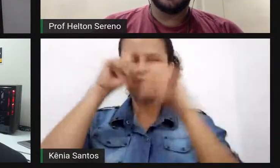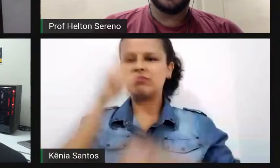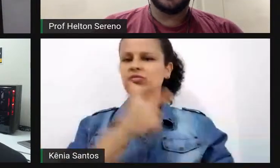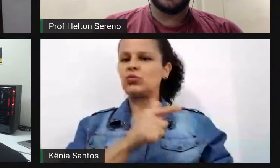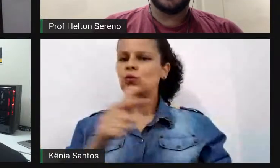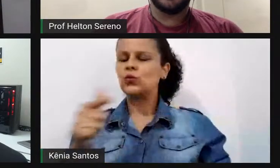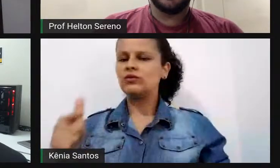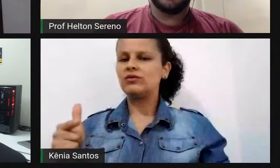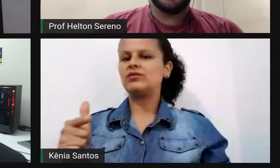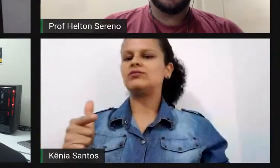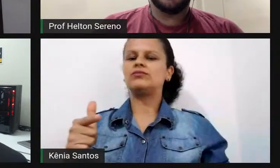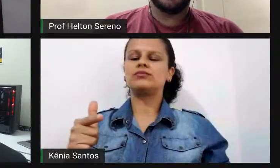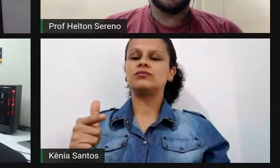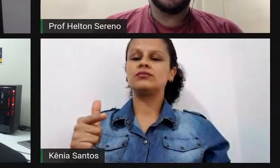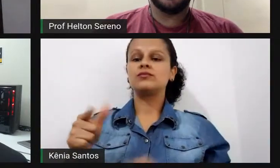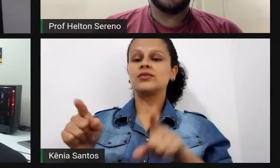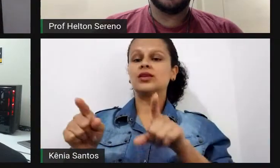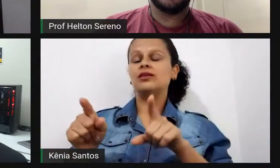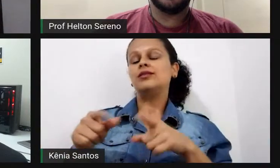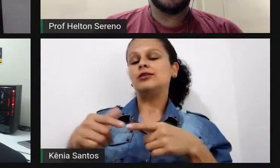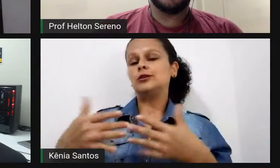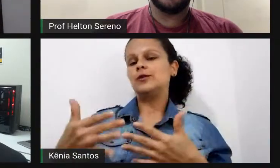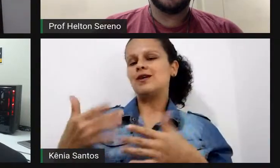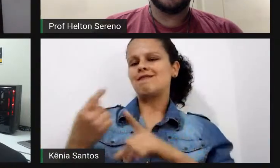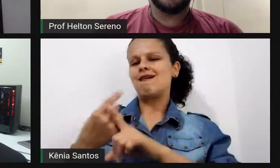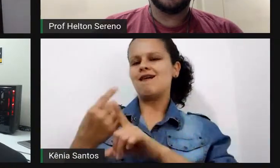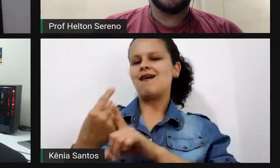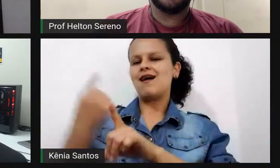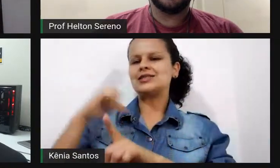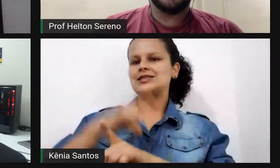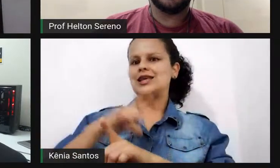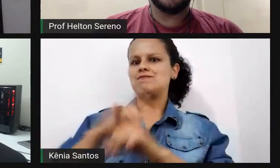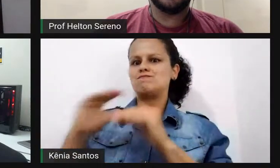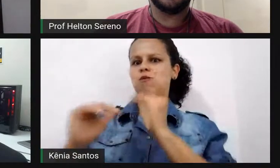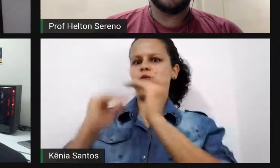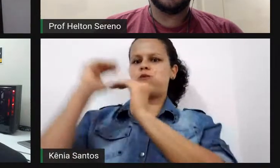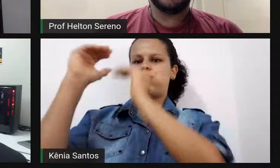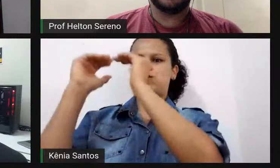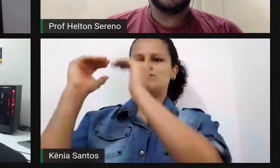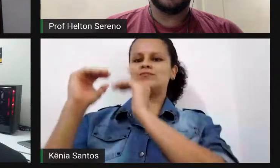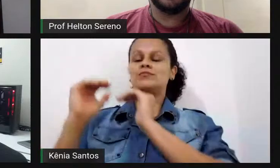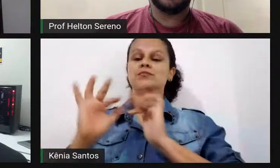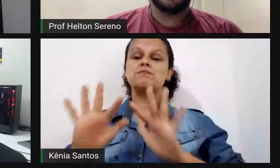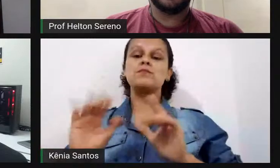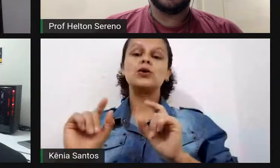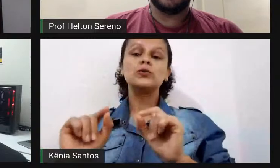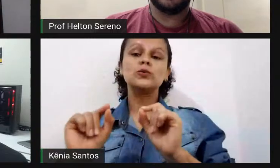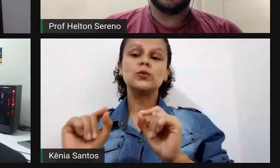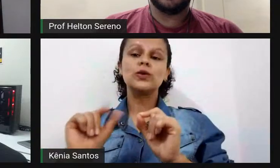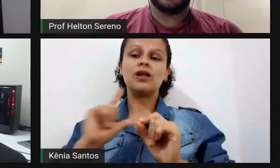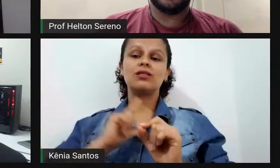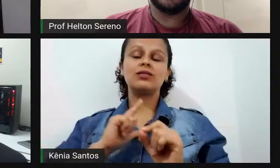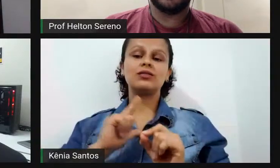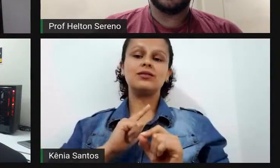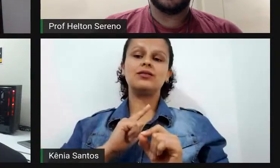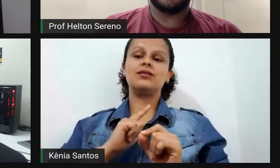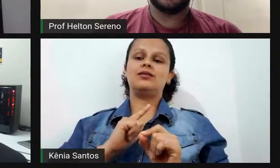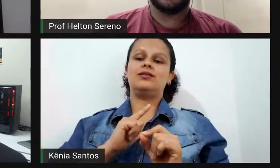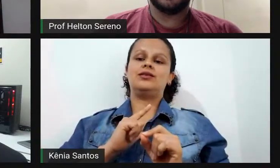se despontou nos exames internacionais. Aí ele complementa aqui depois. Mas o processo começou a ser